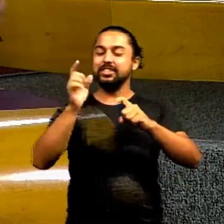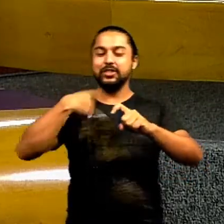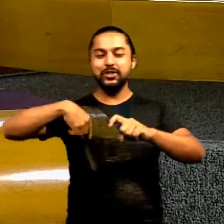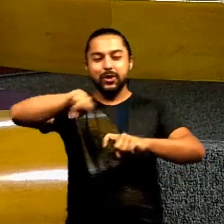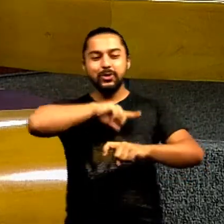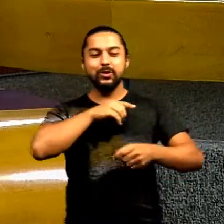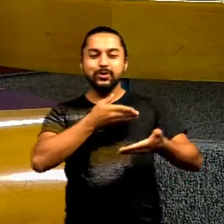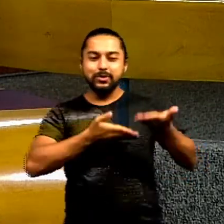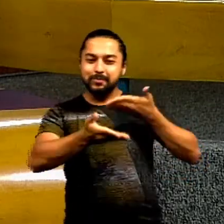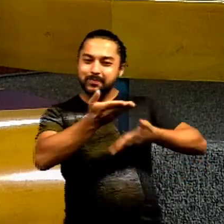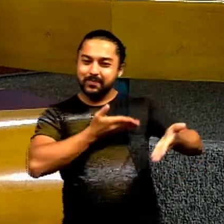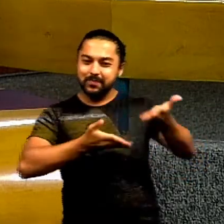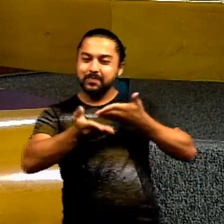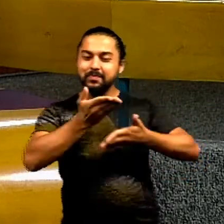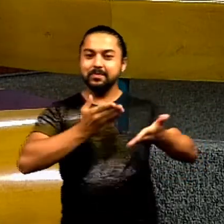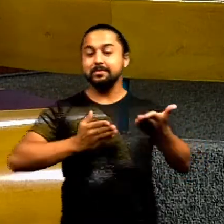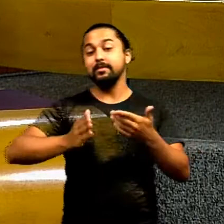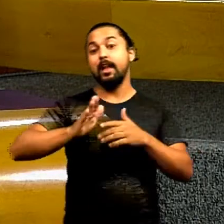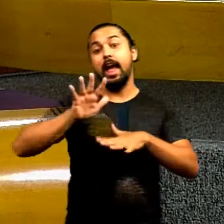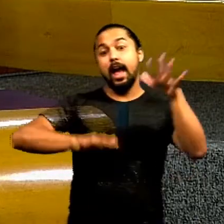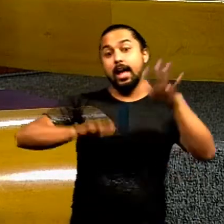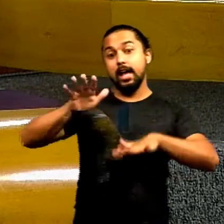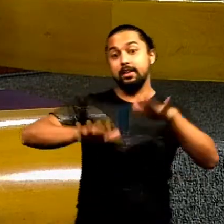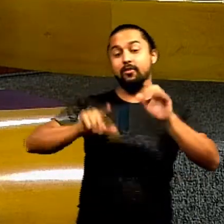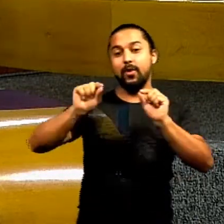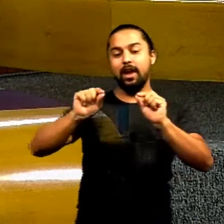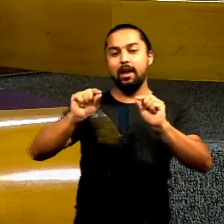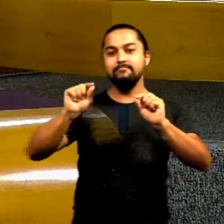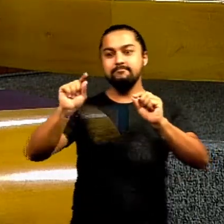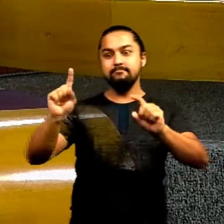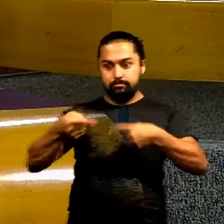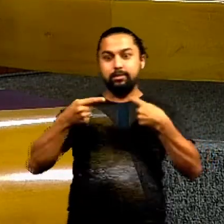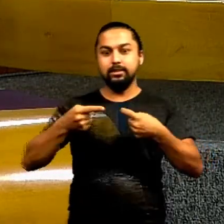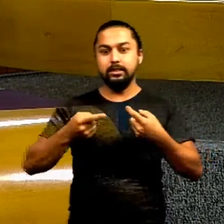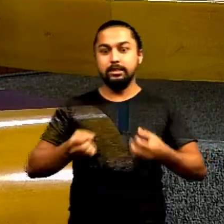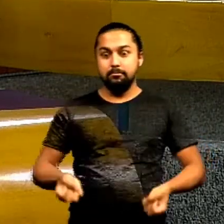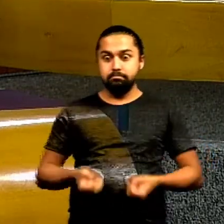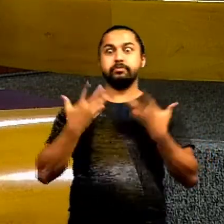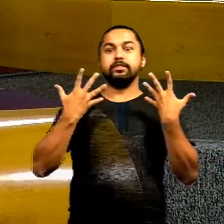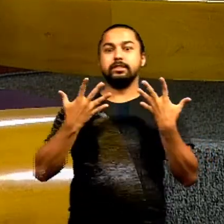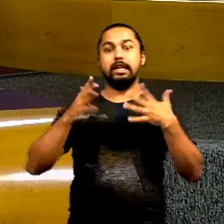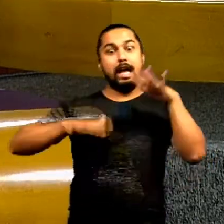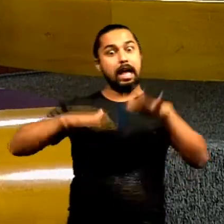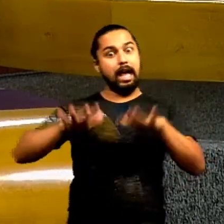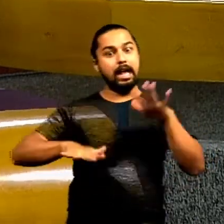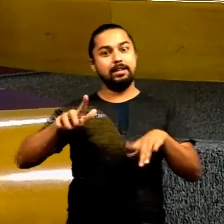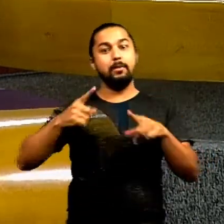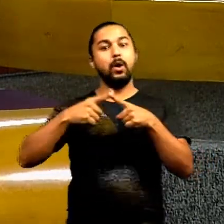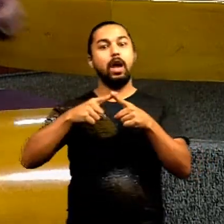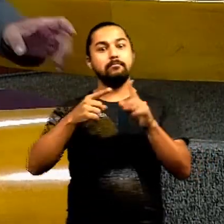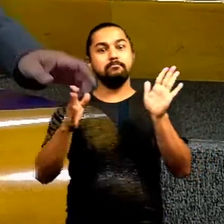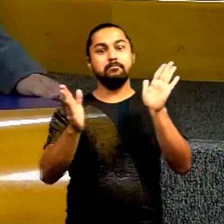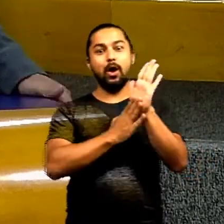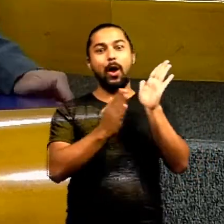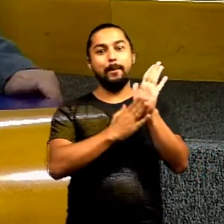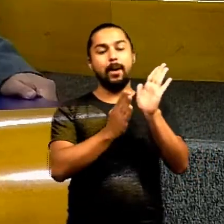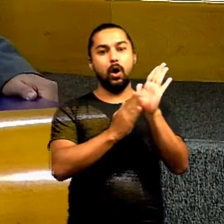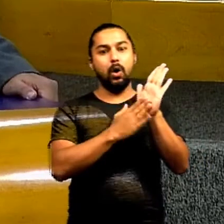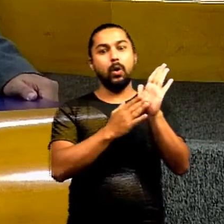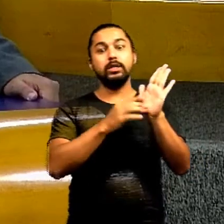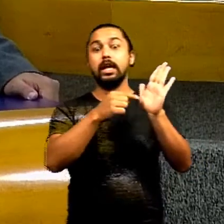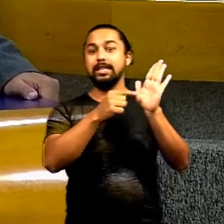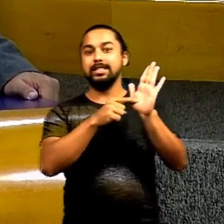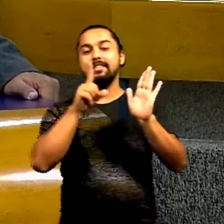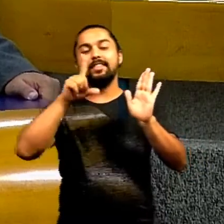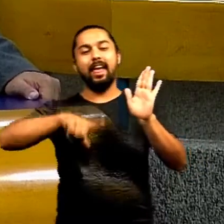estávamos comentando e muitas vezes é impactante mesmo às vezes a maneira que a gente propõe as coisas